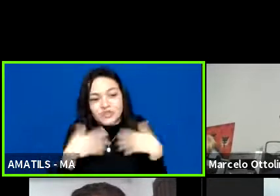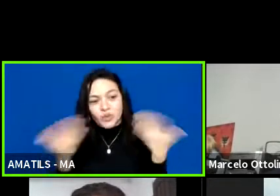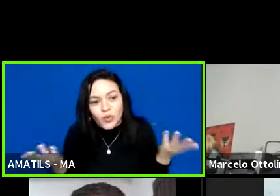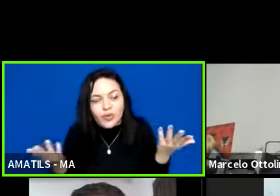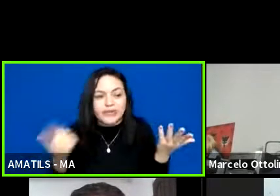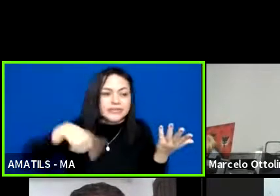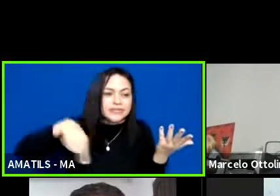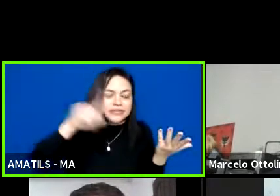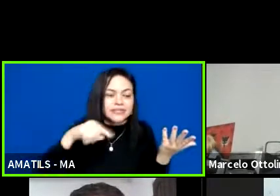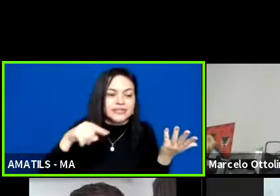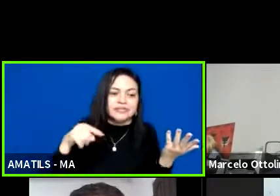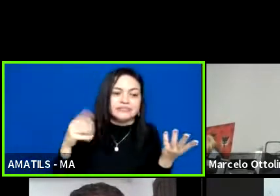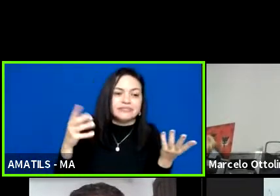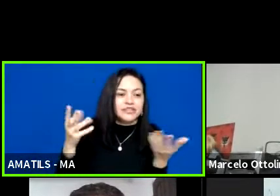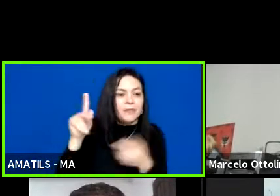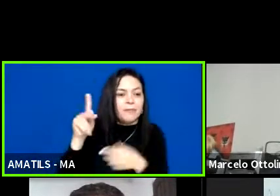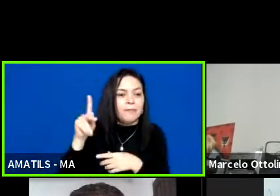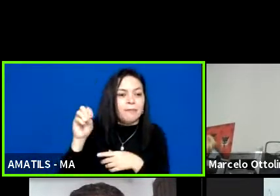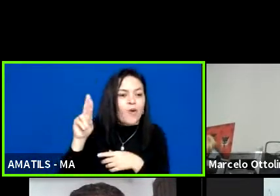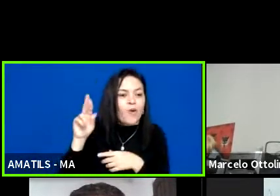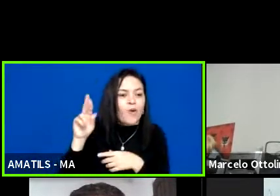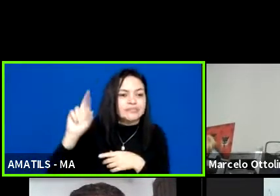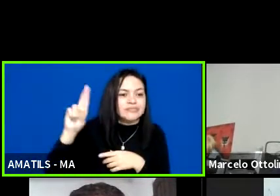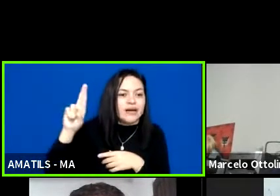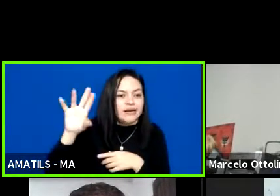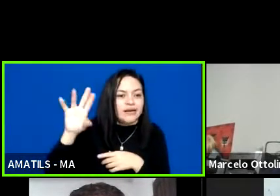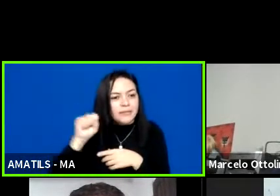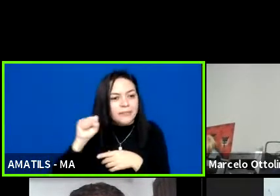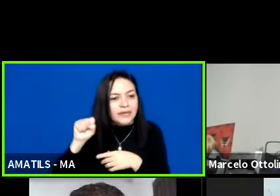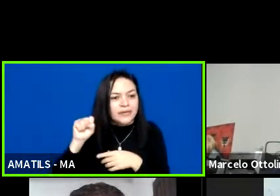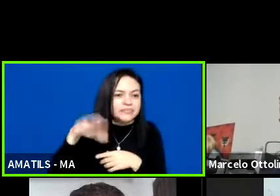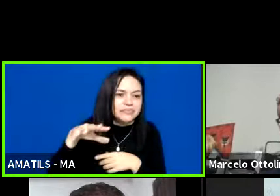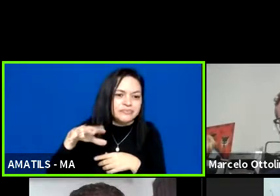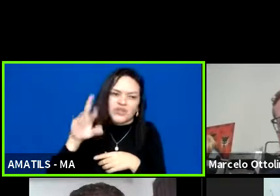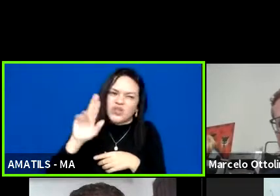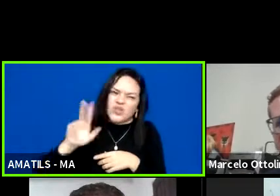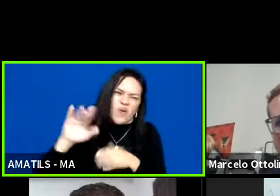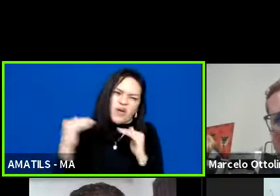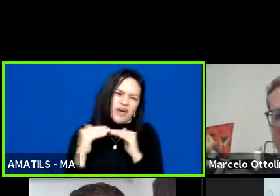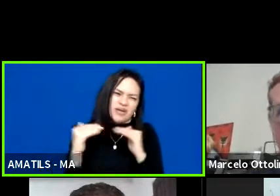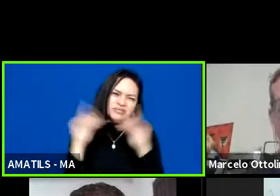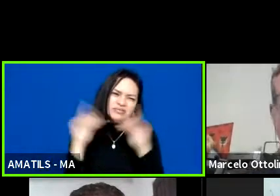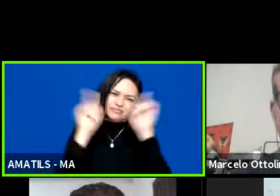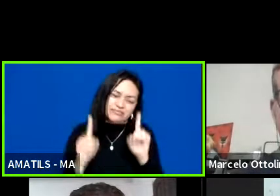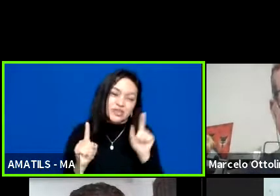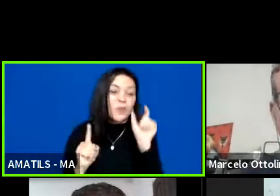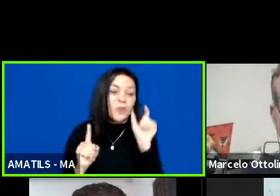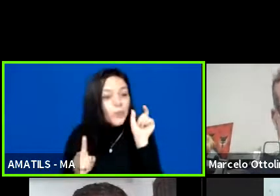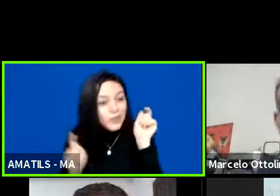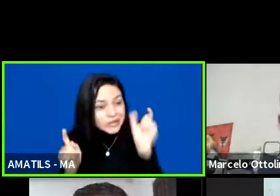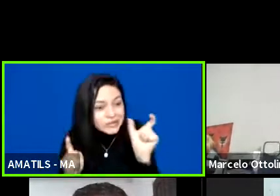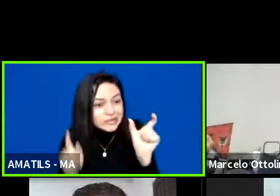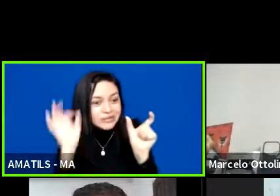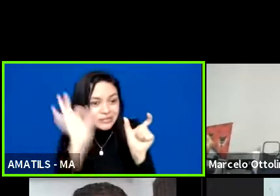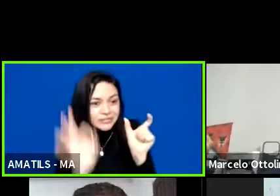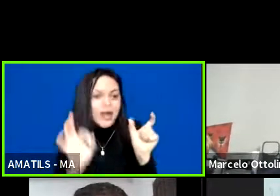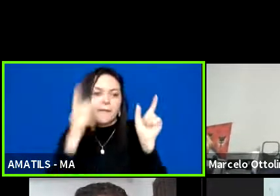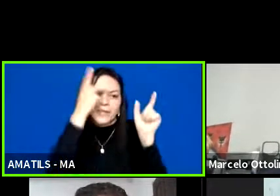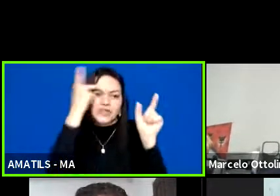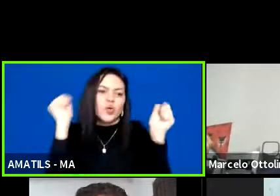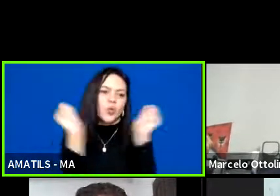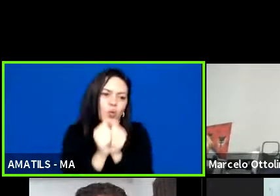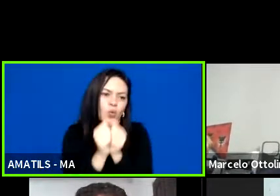de portar ou não ela não é dada a quem tem alguma deficiência por isso o termo correto pessoa com deficiência